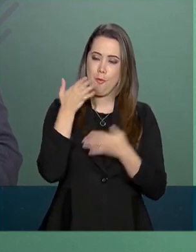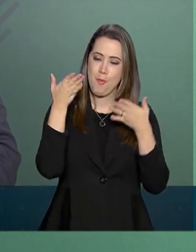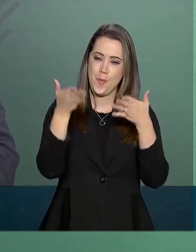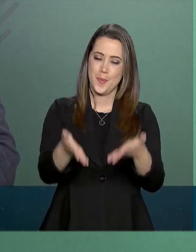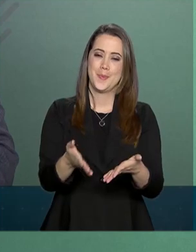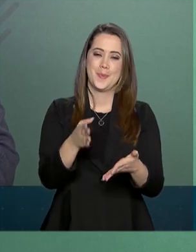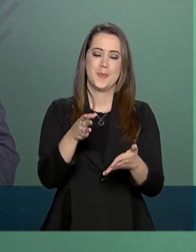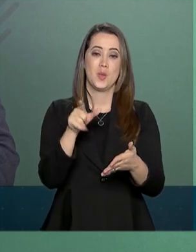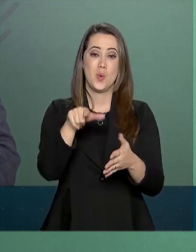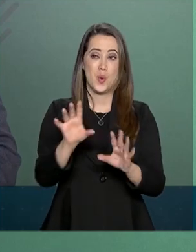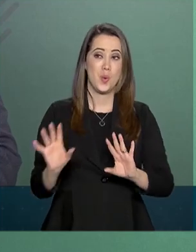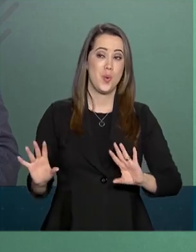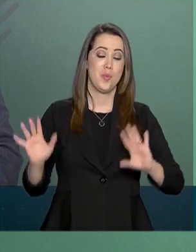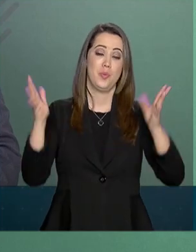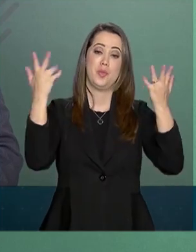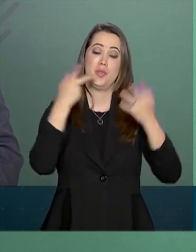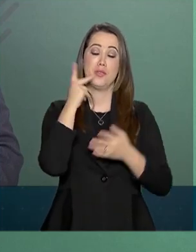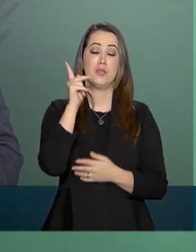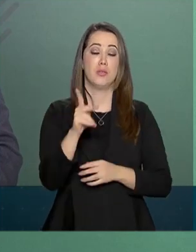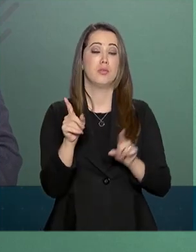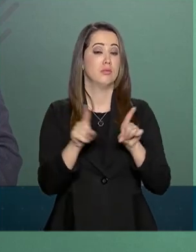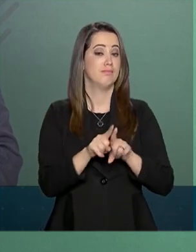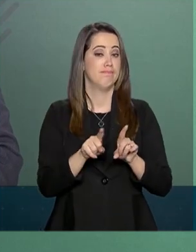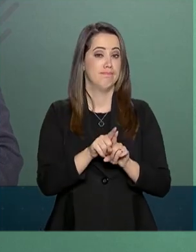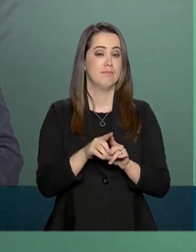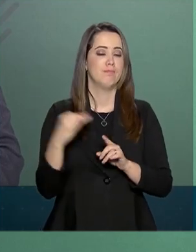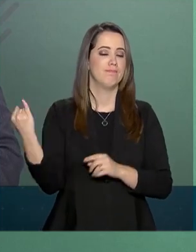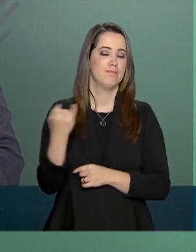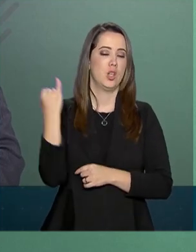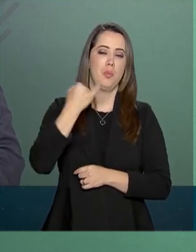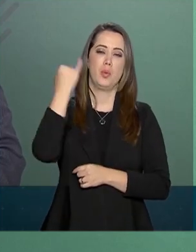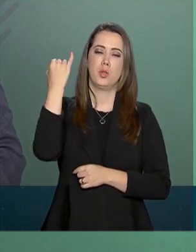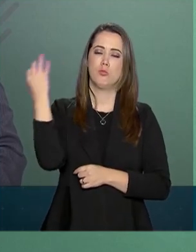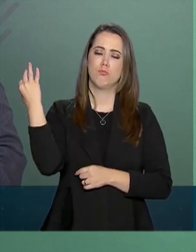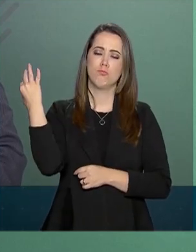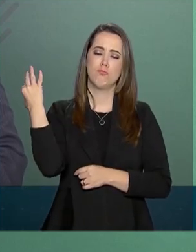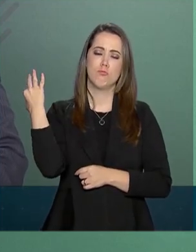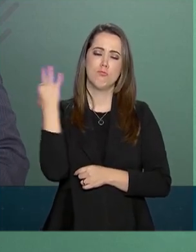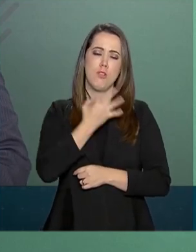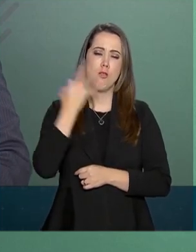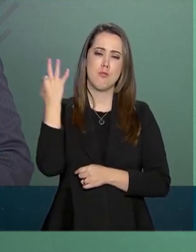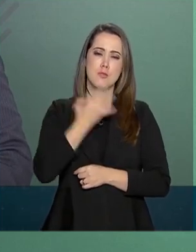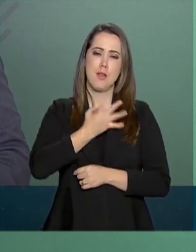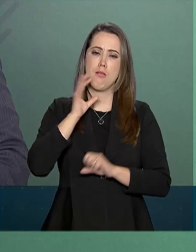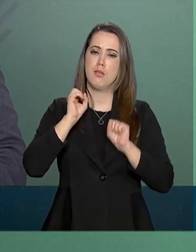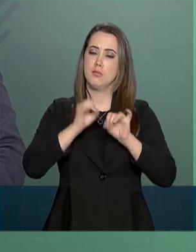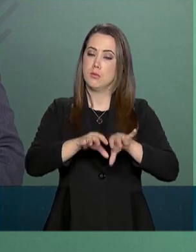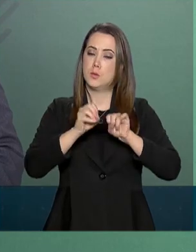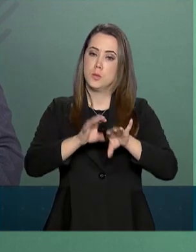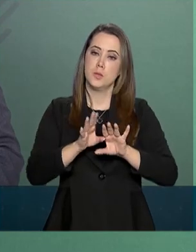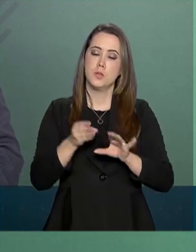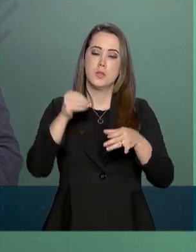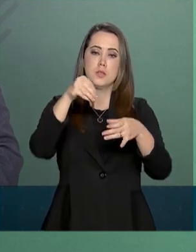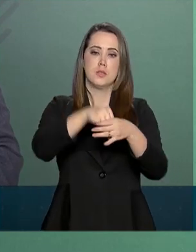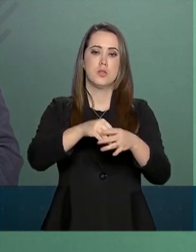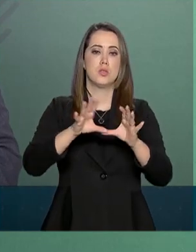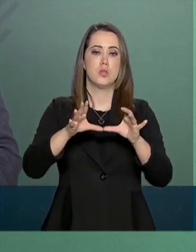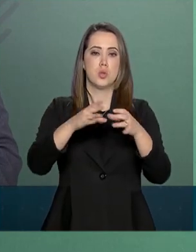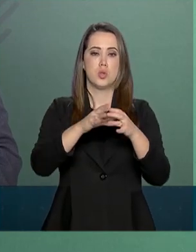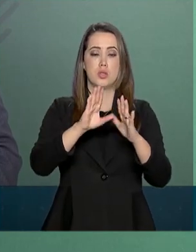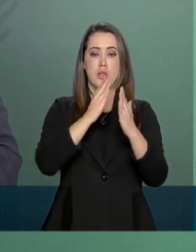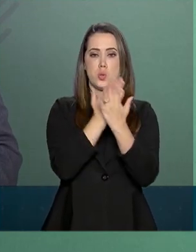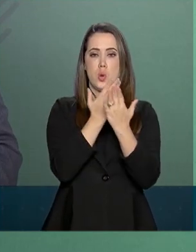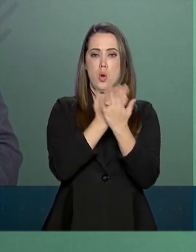e enfatizou a excelência do ensino praticado no sistema Colégio